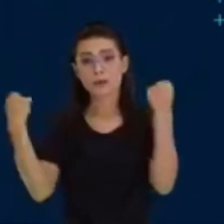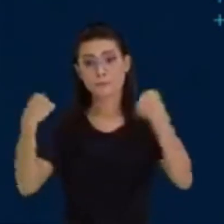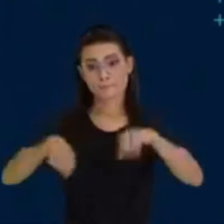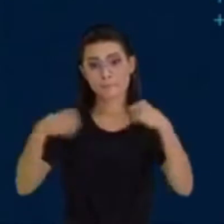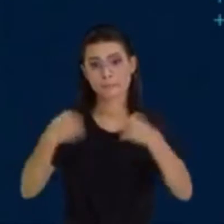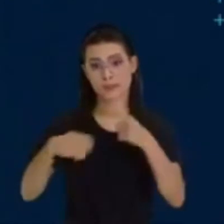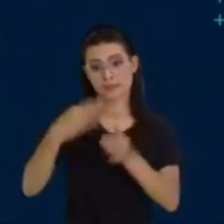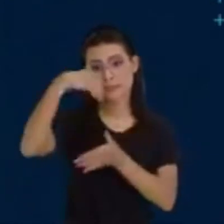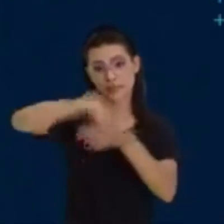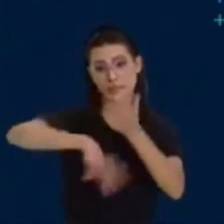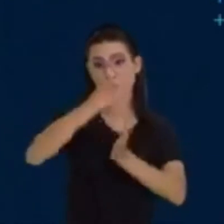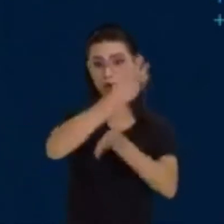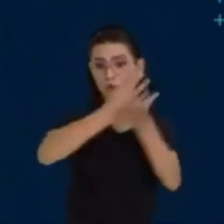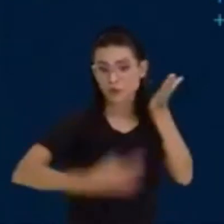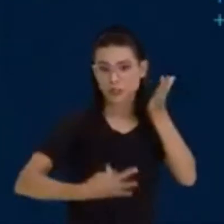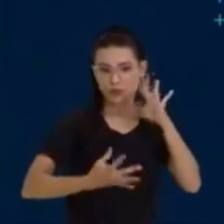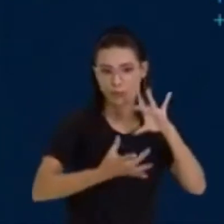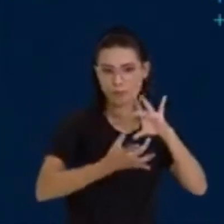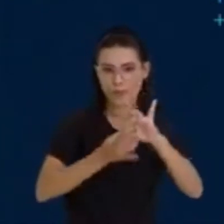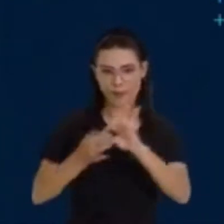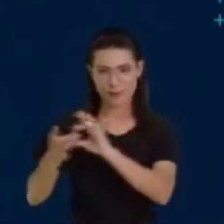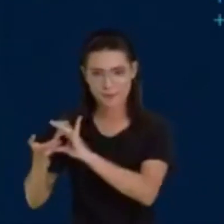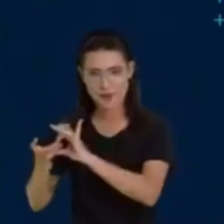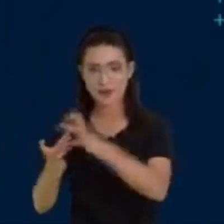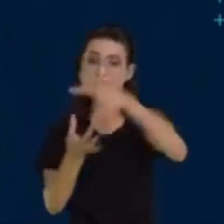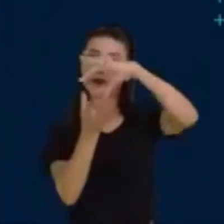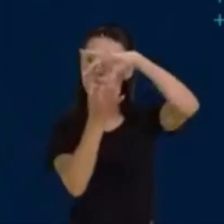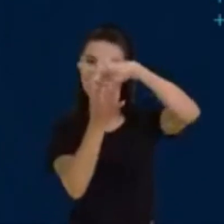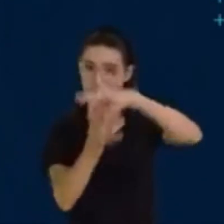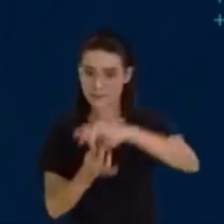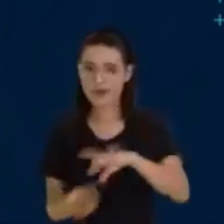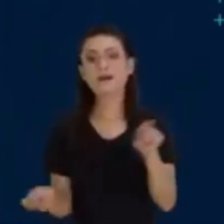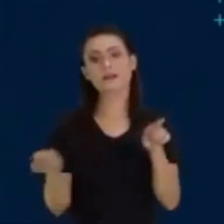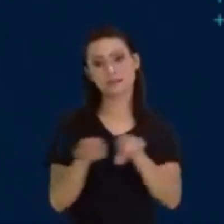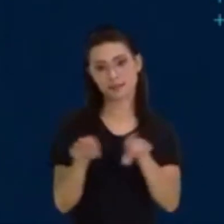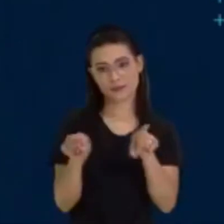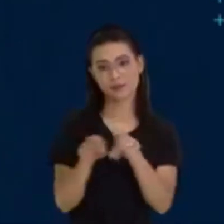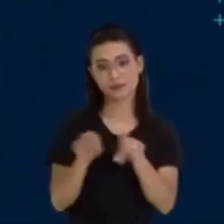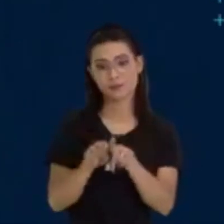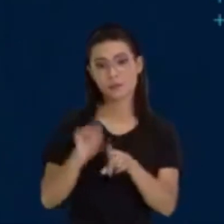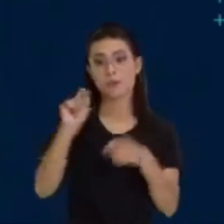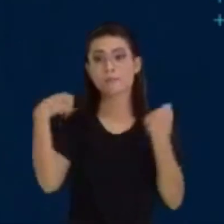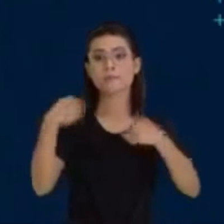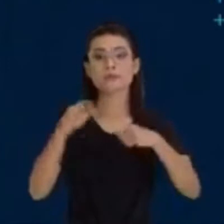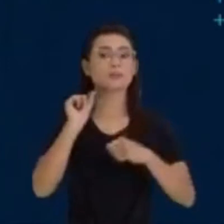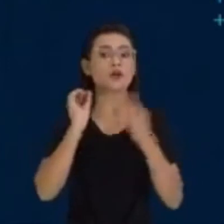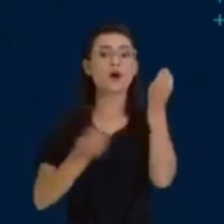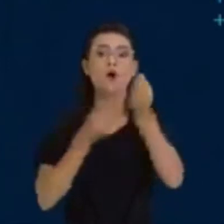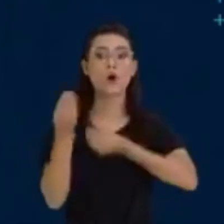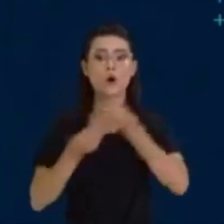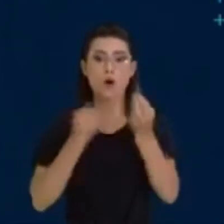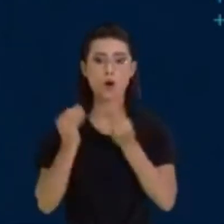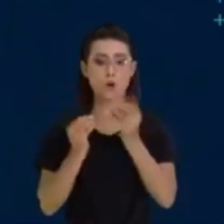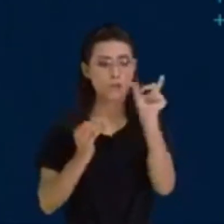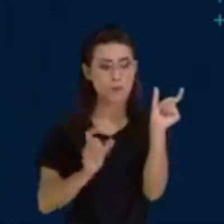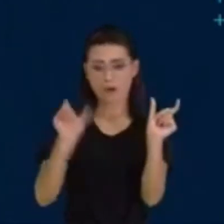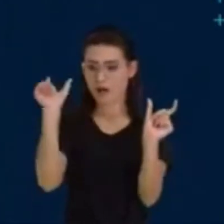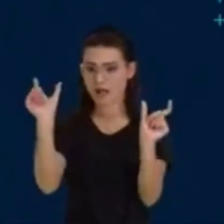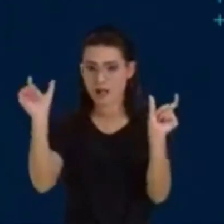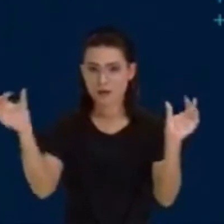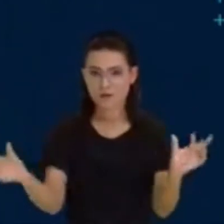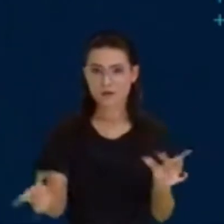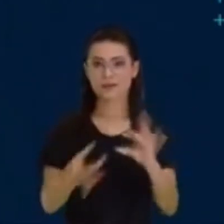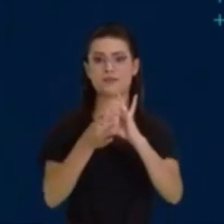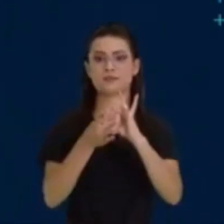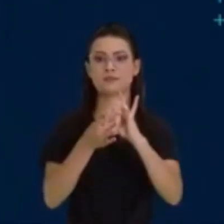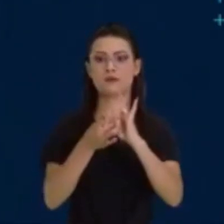coesão e coerência. Ou seja, bem interligado, de modo que possibilite a compreensão do